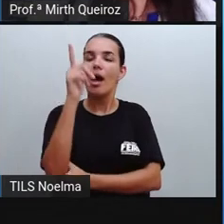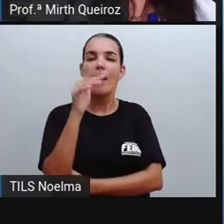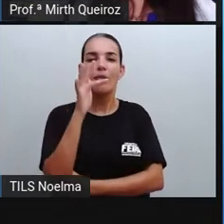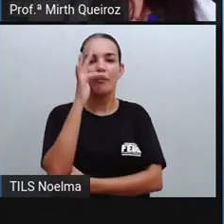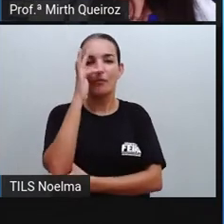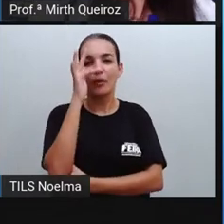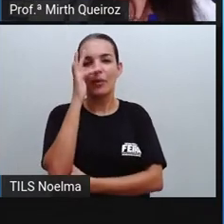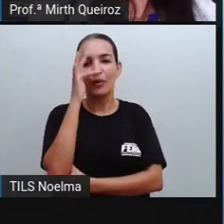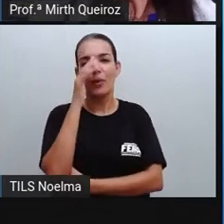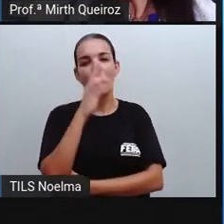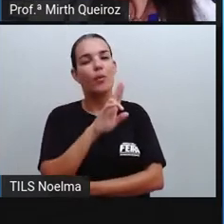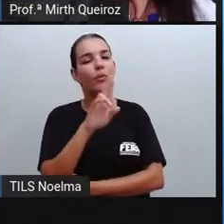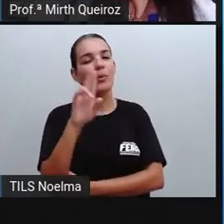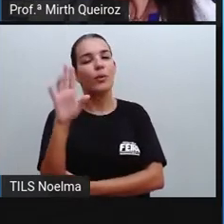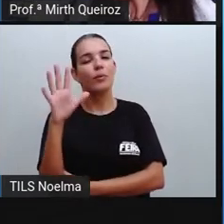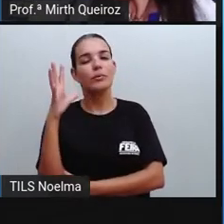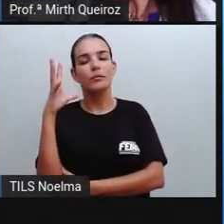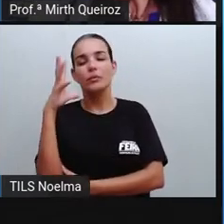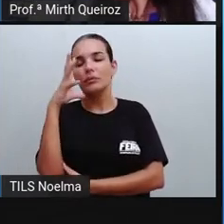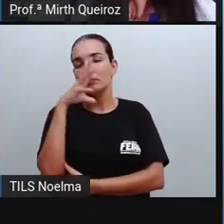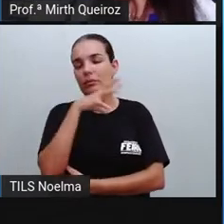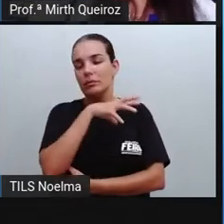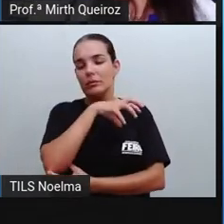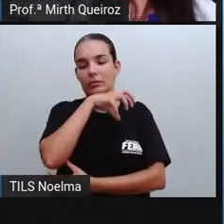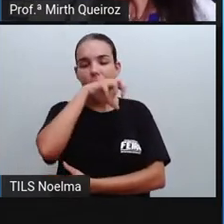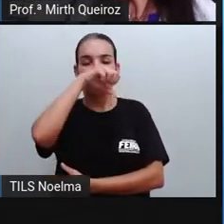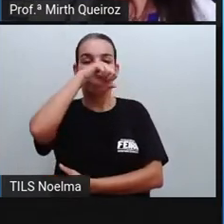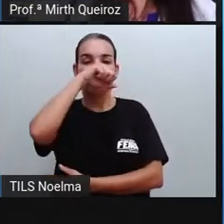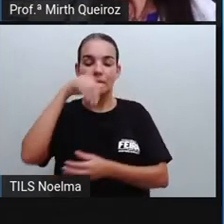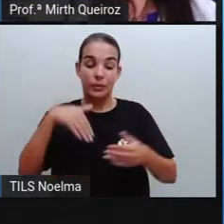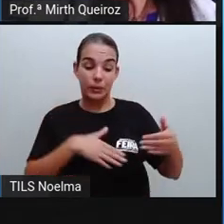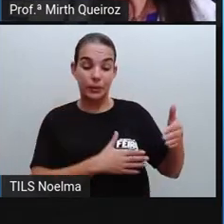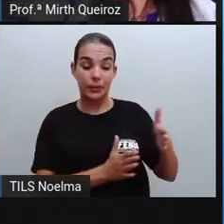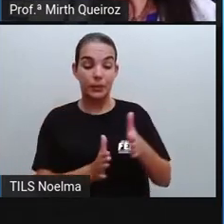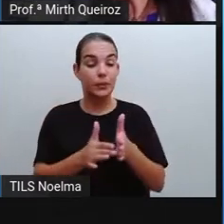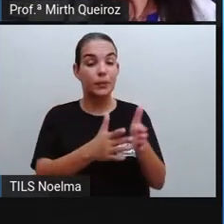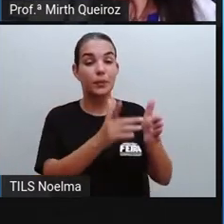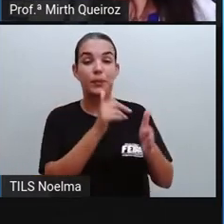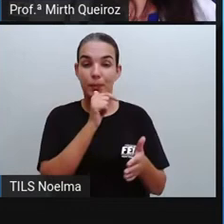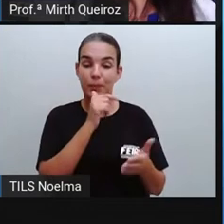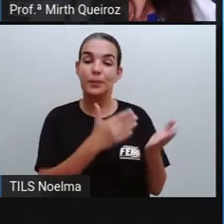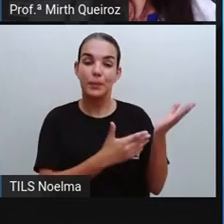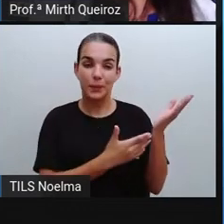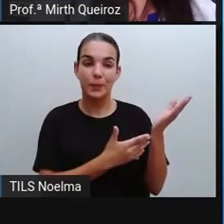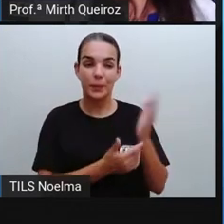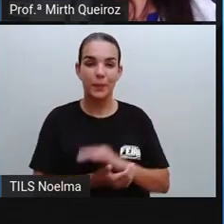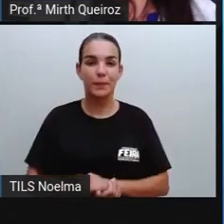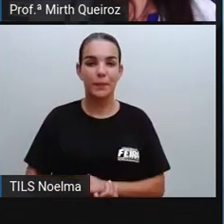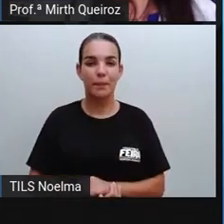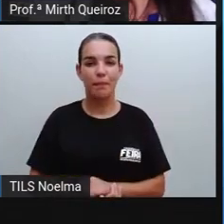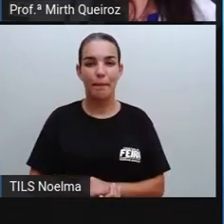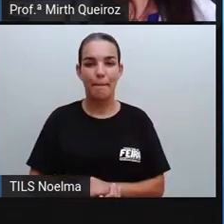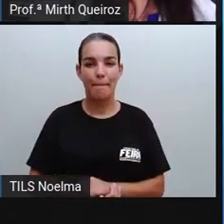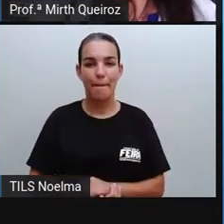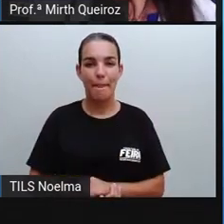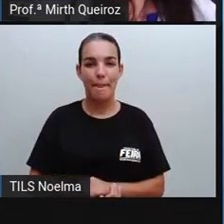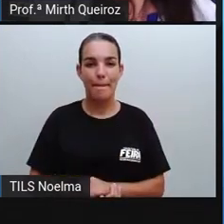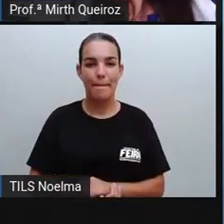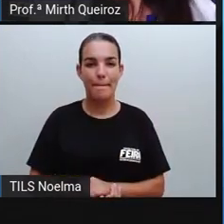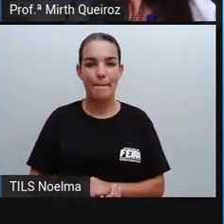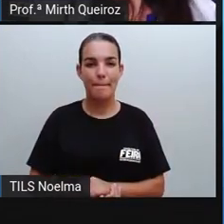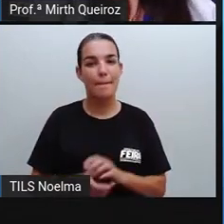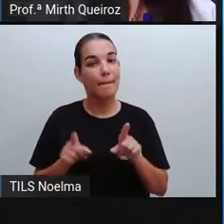Essa flor perfumada no rio, que seria a Vitória Régia, certo? Ou também chamada como